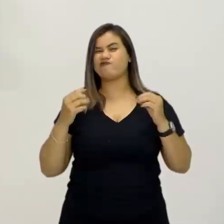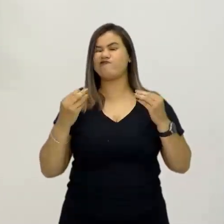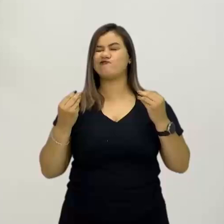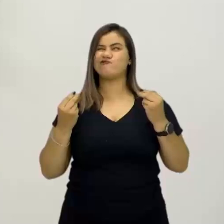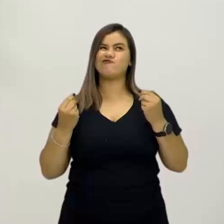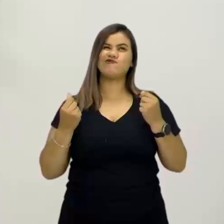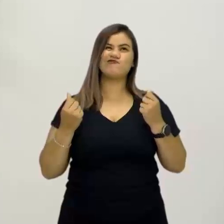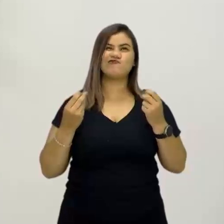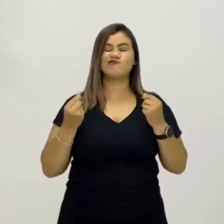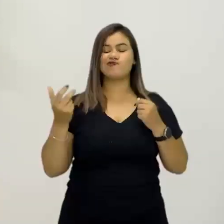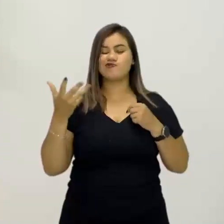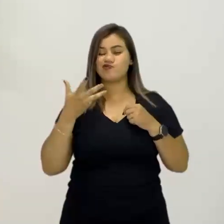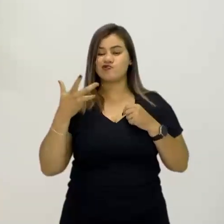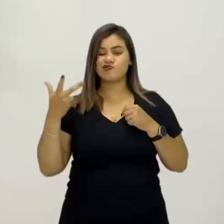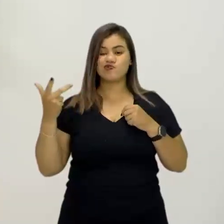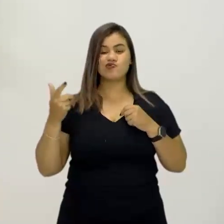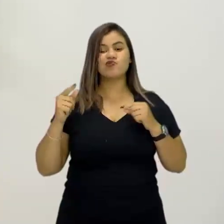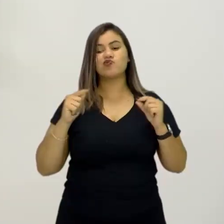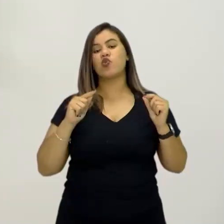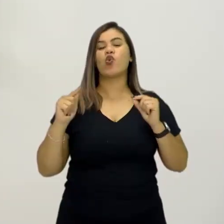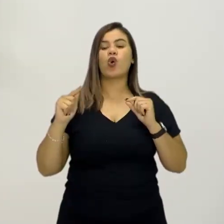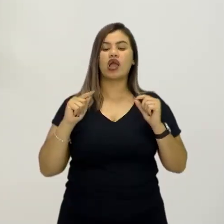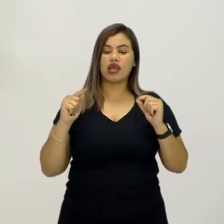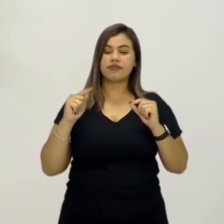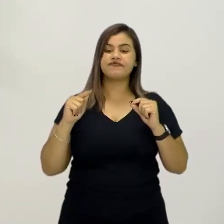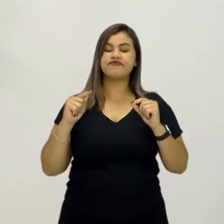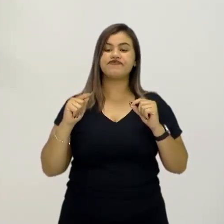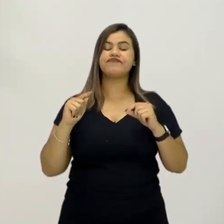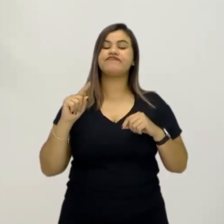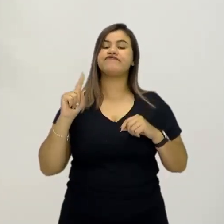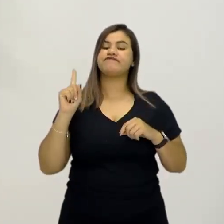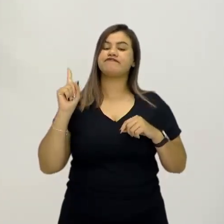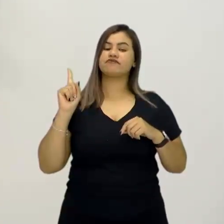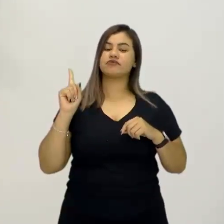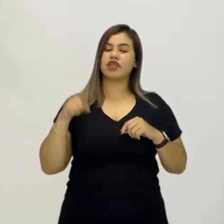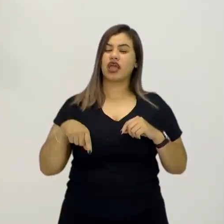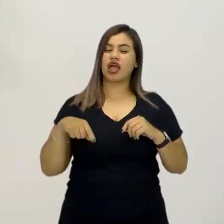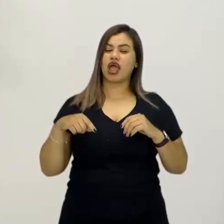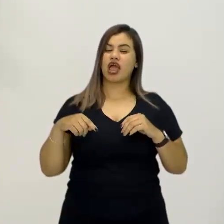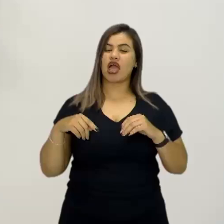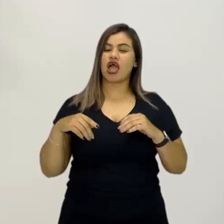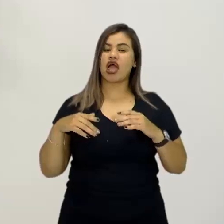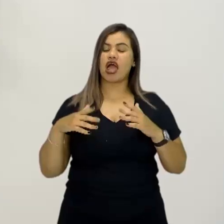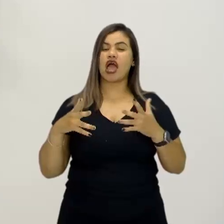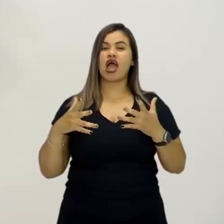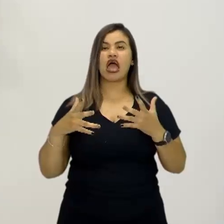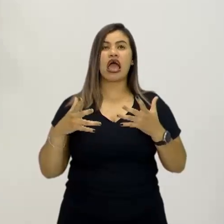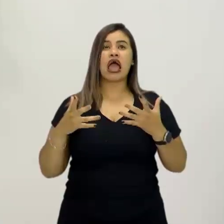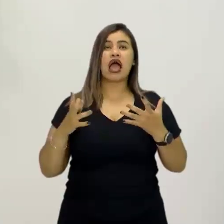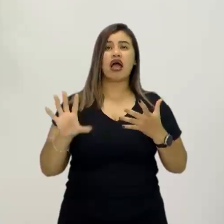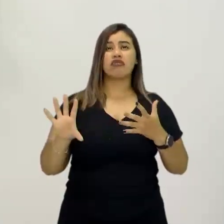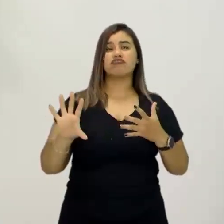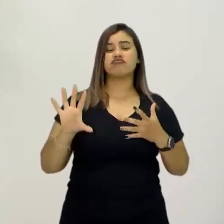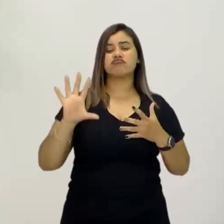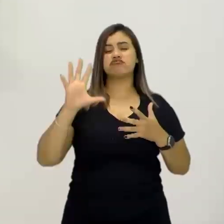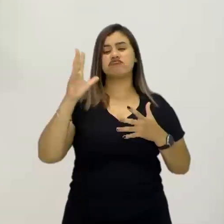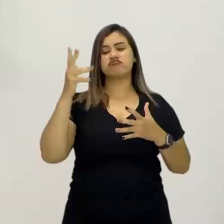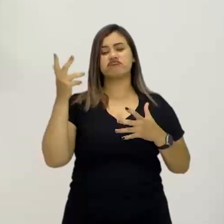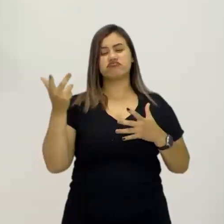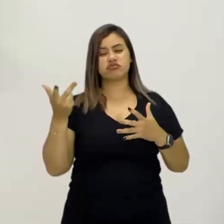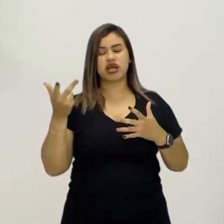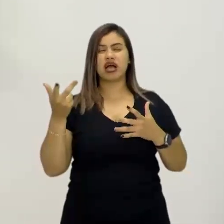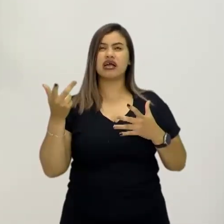sedutora, que é a absolutização do relativo, a legitimação do